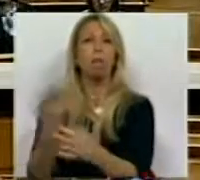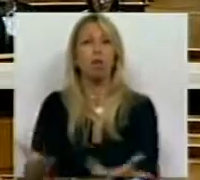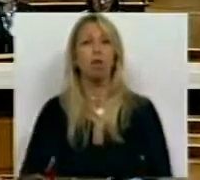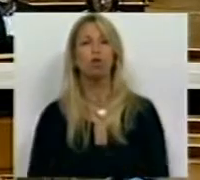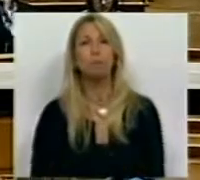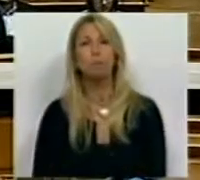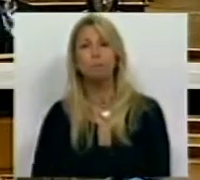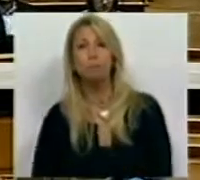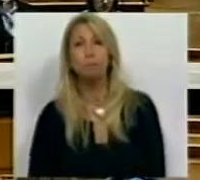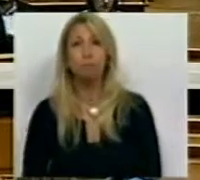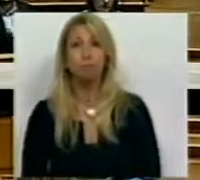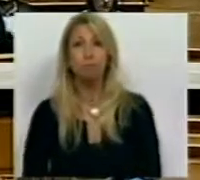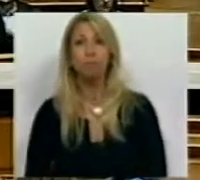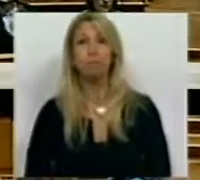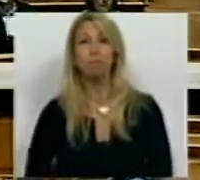Sr.